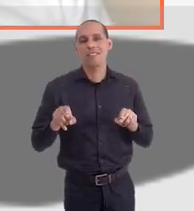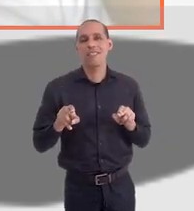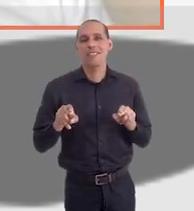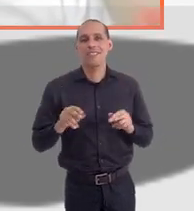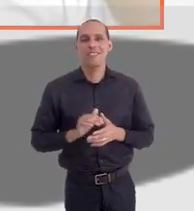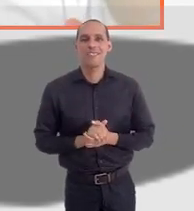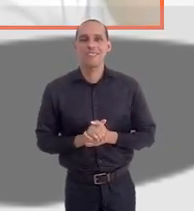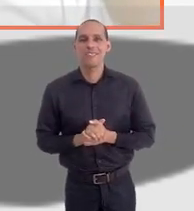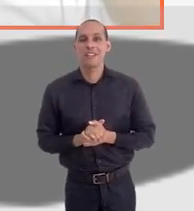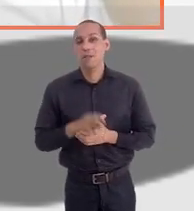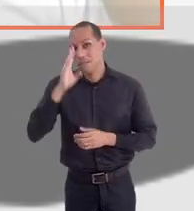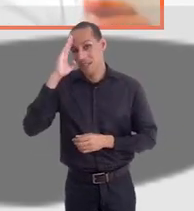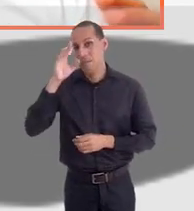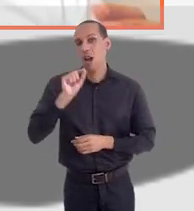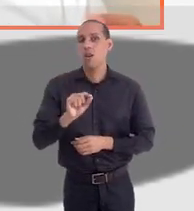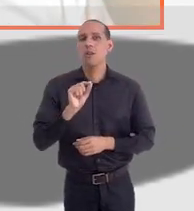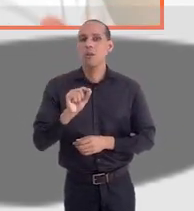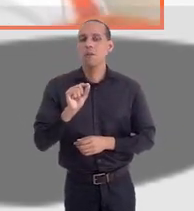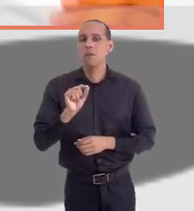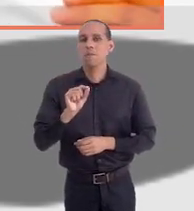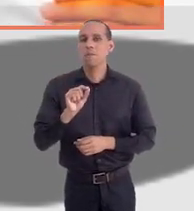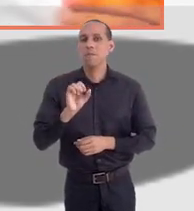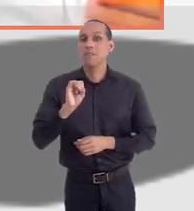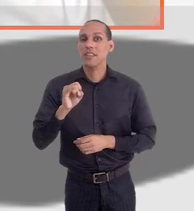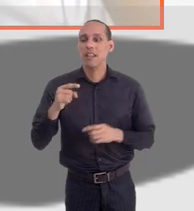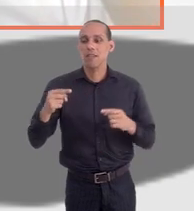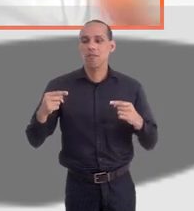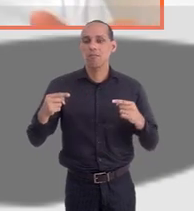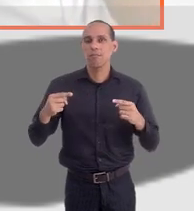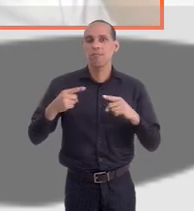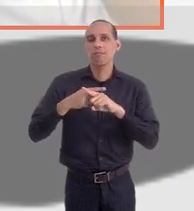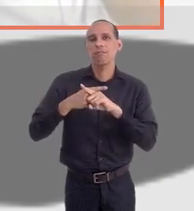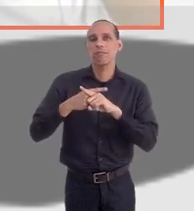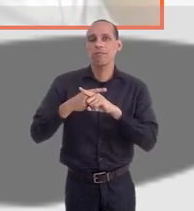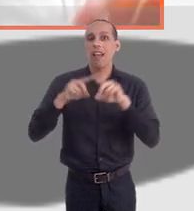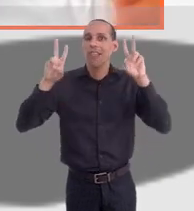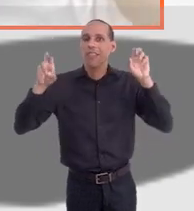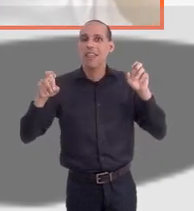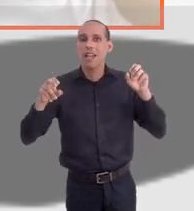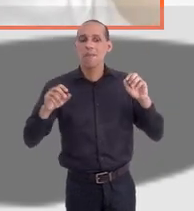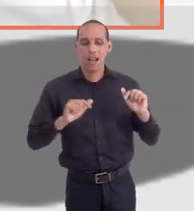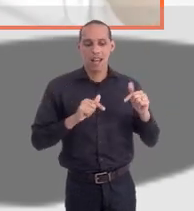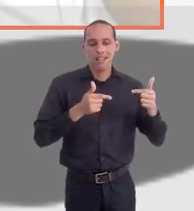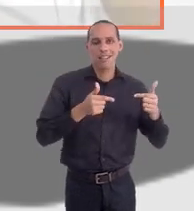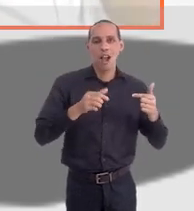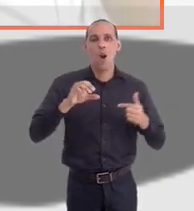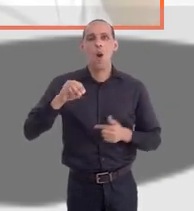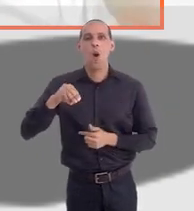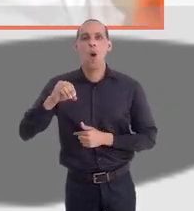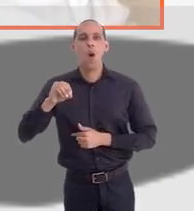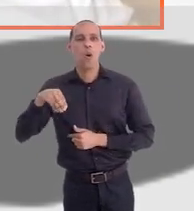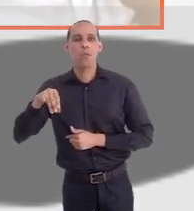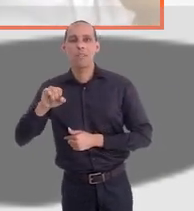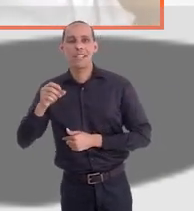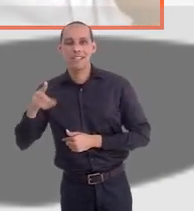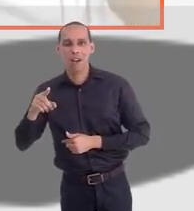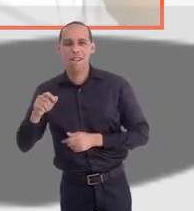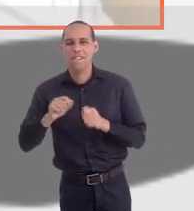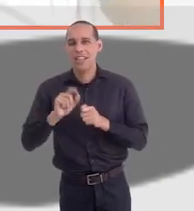colocou lá. Principalmente, se tiver uma oposição dentro do mesmo tema. Ação e omissão.